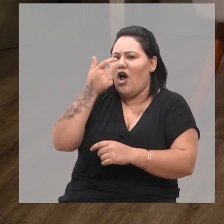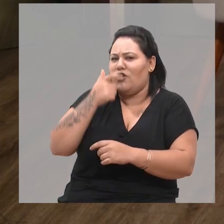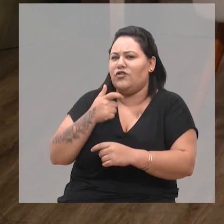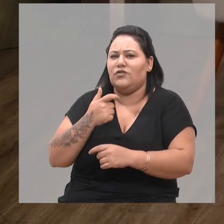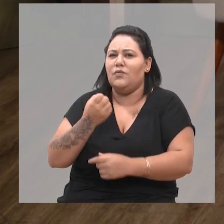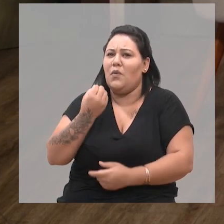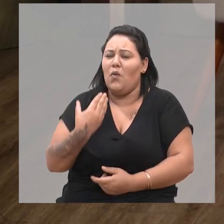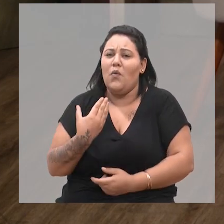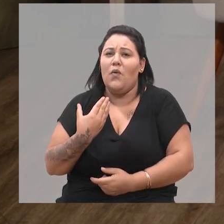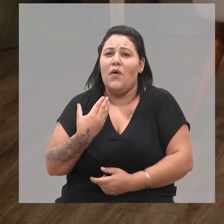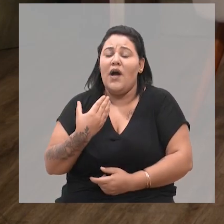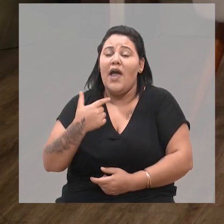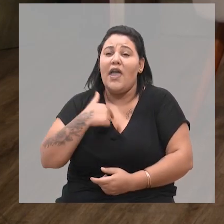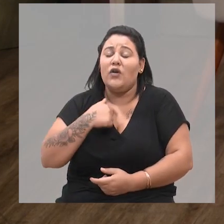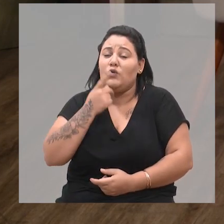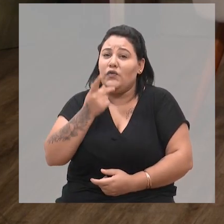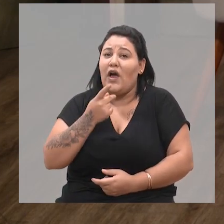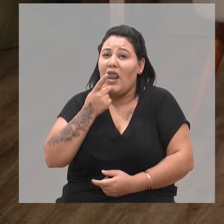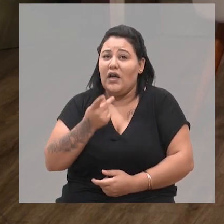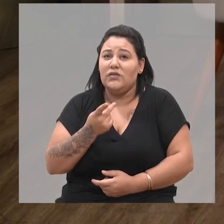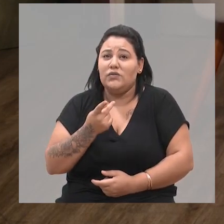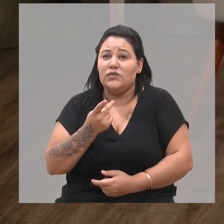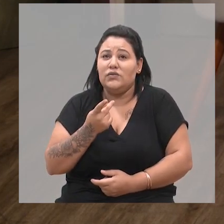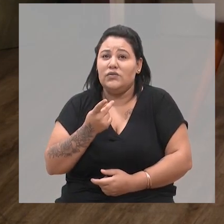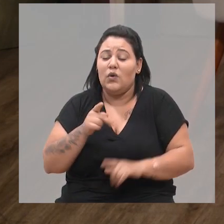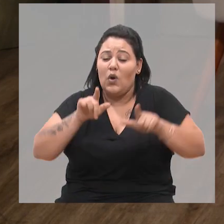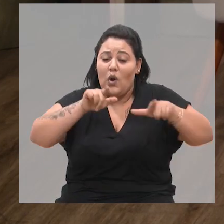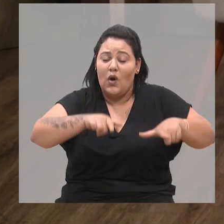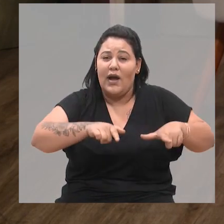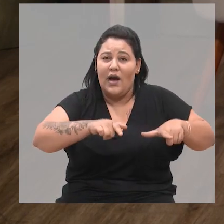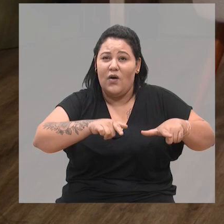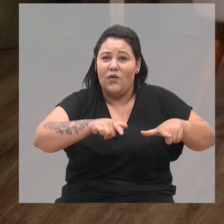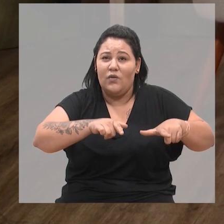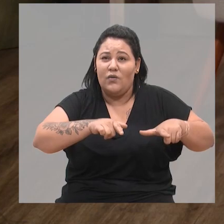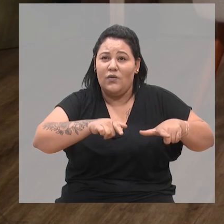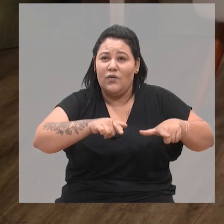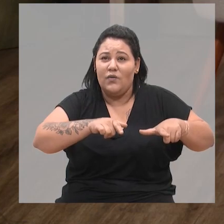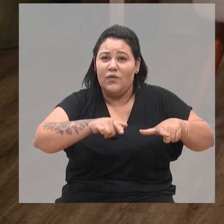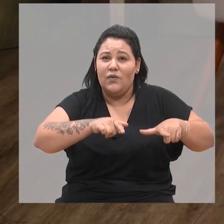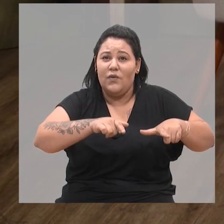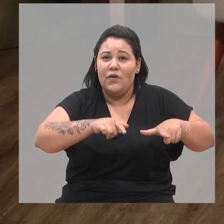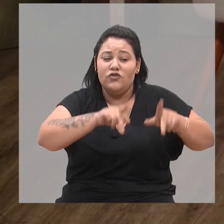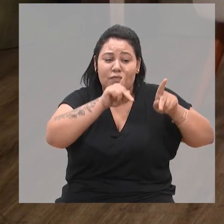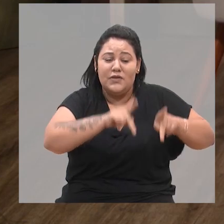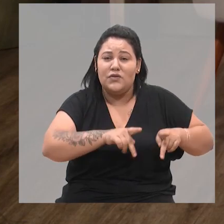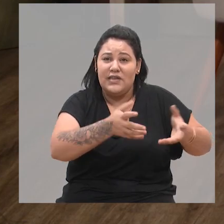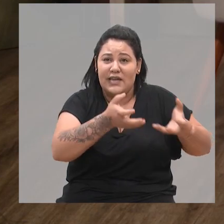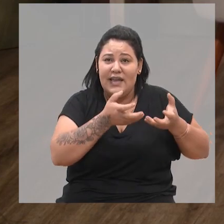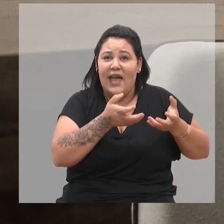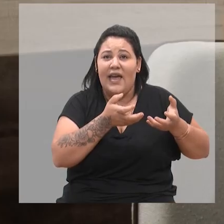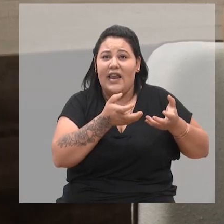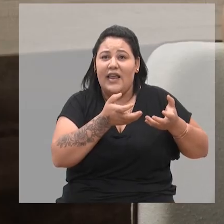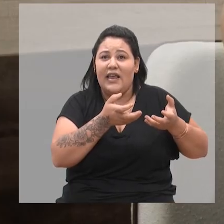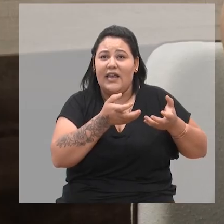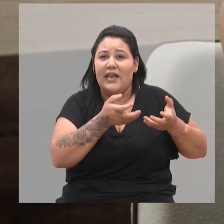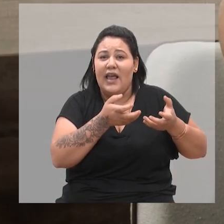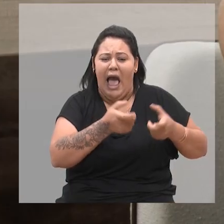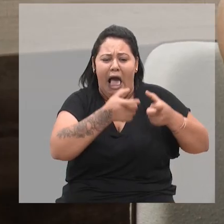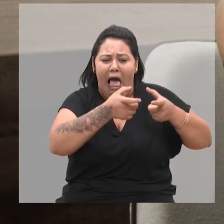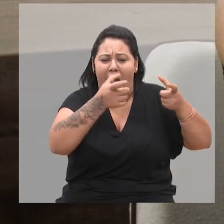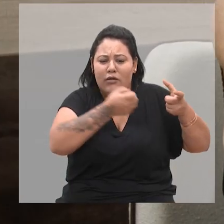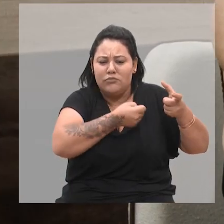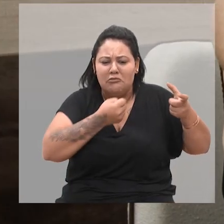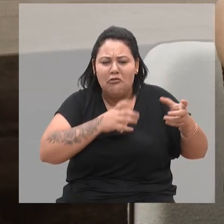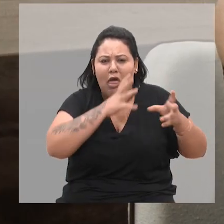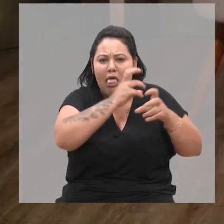mas, meu Deus. Mas eu digo no canil, canil que procriam. Sim, Pessoas que procriam. Não, entendi, eu entendi. Canil